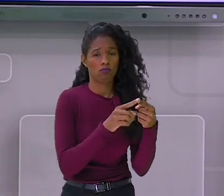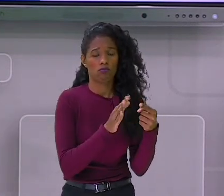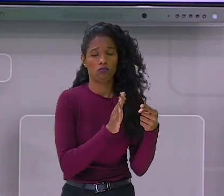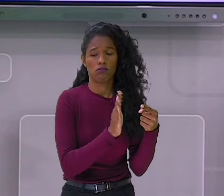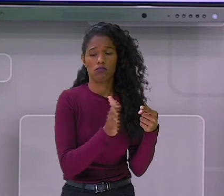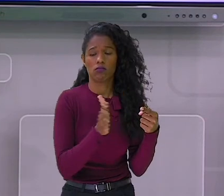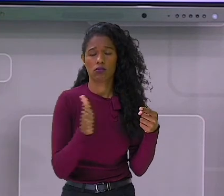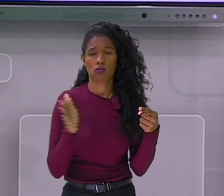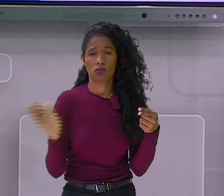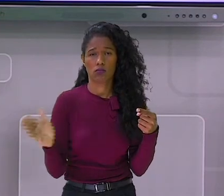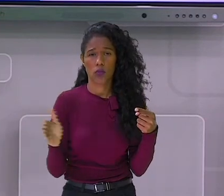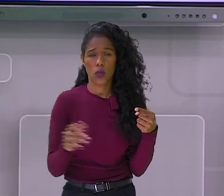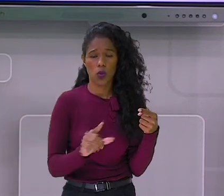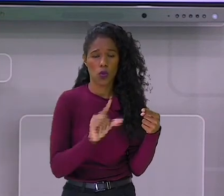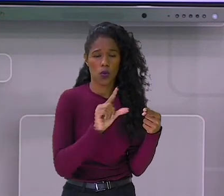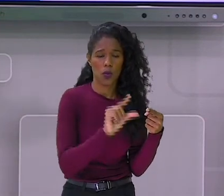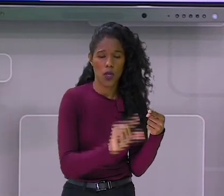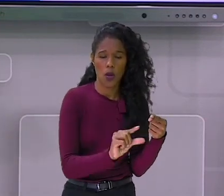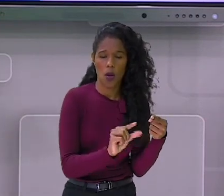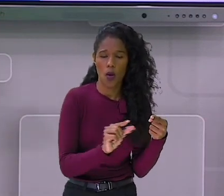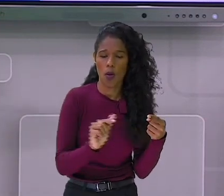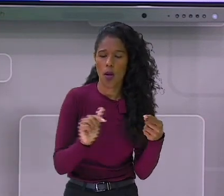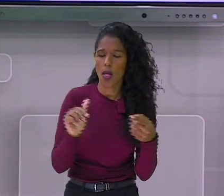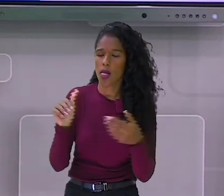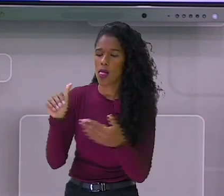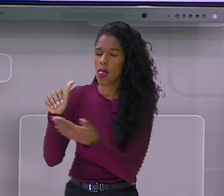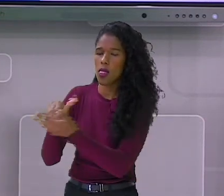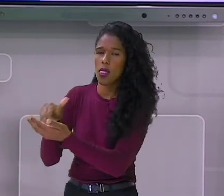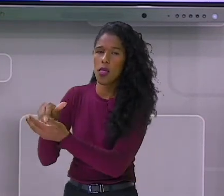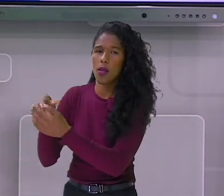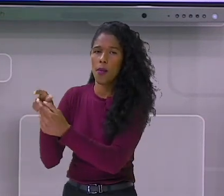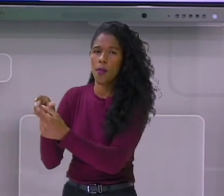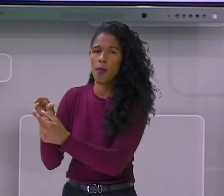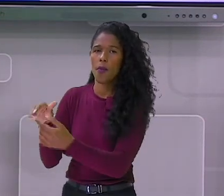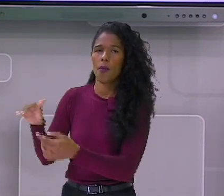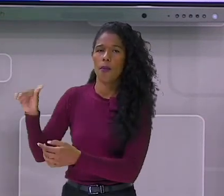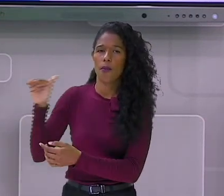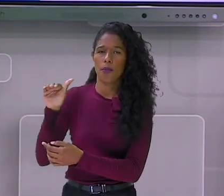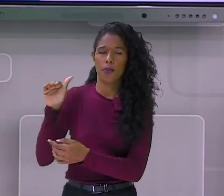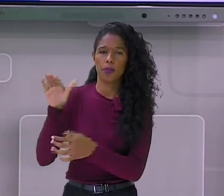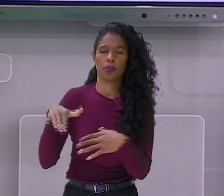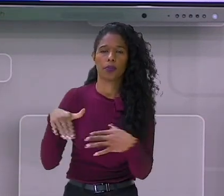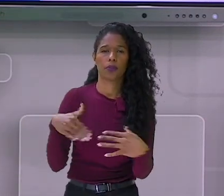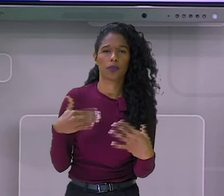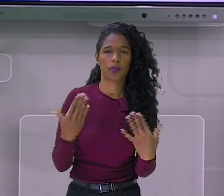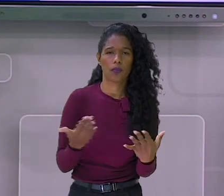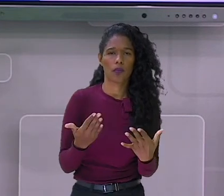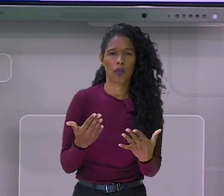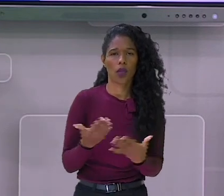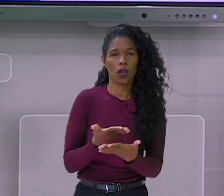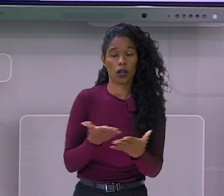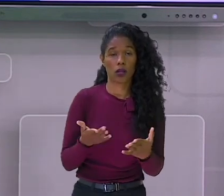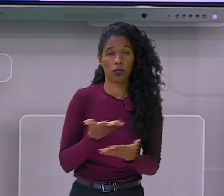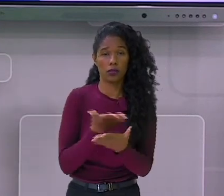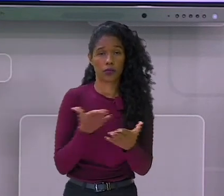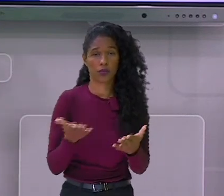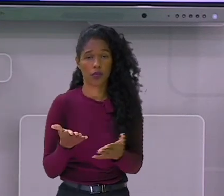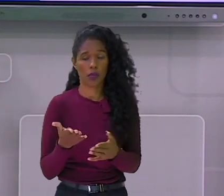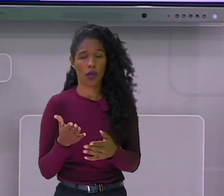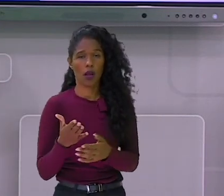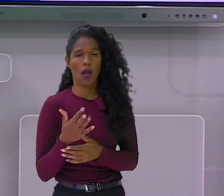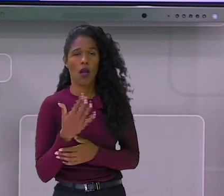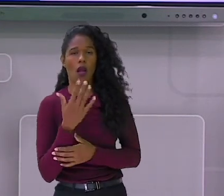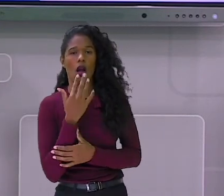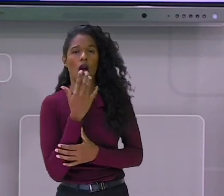O seria crescente? Do menor para o maior. Então, você vai pegar o seu